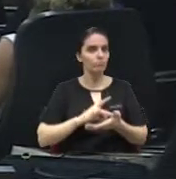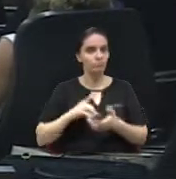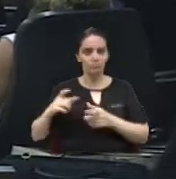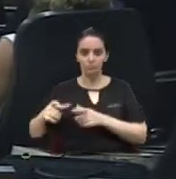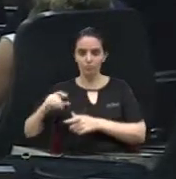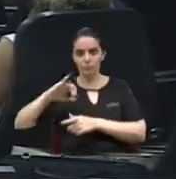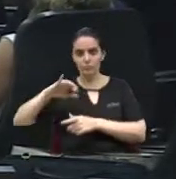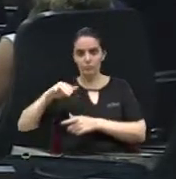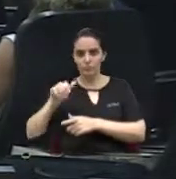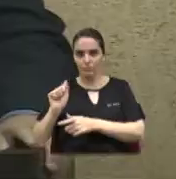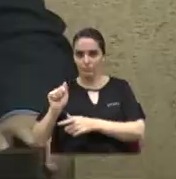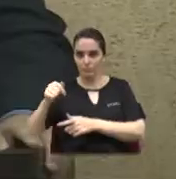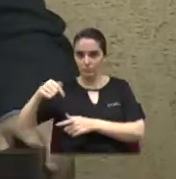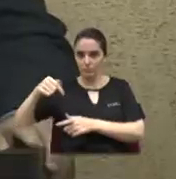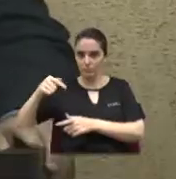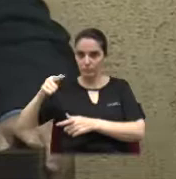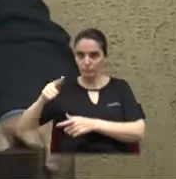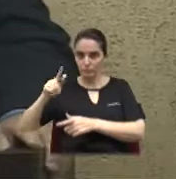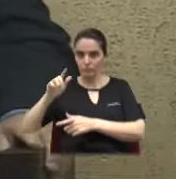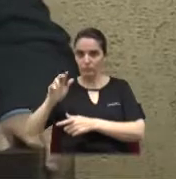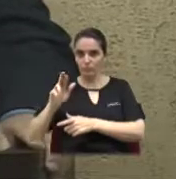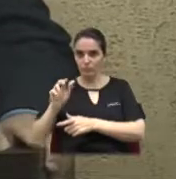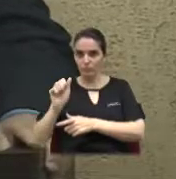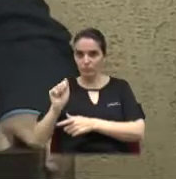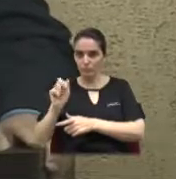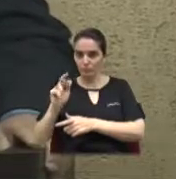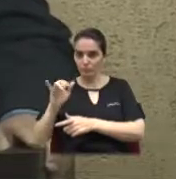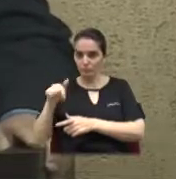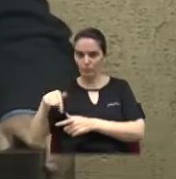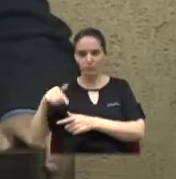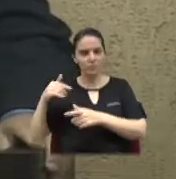sempre foi um bairro muito tranquilo, muito tranquilo mesmo.